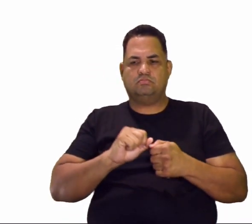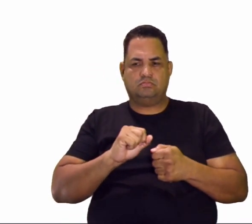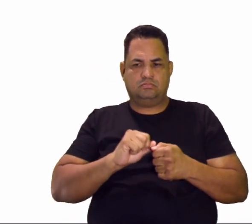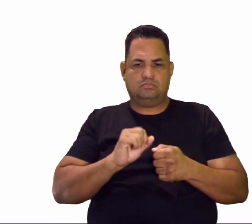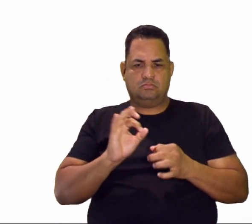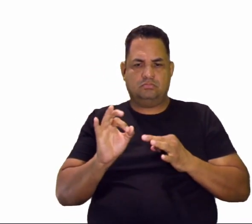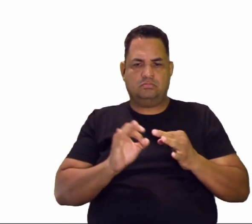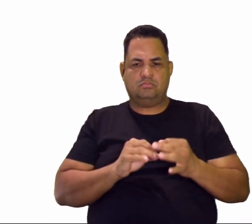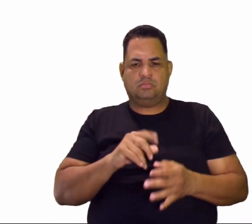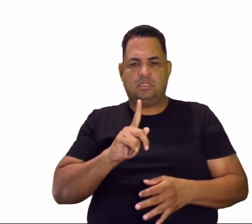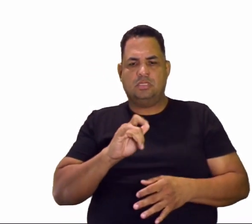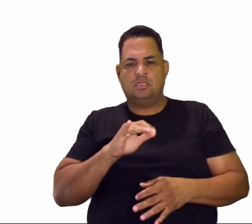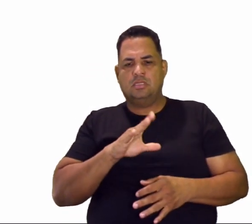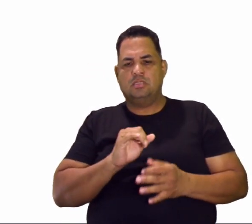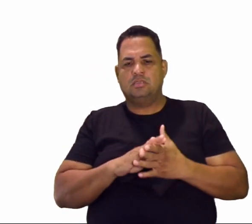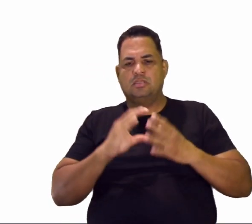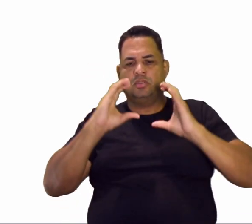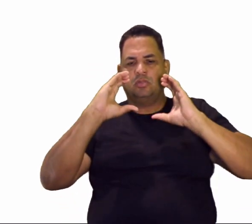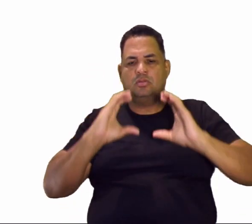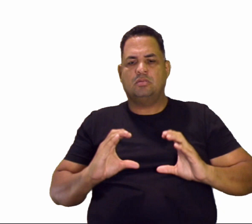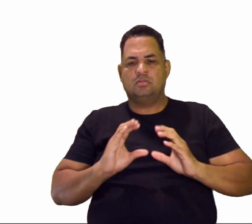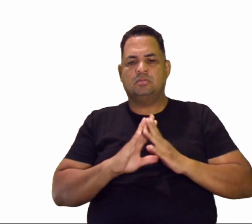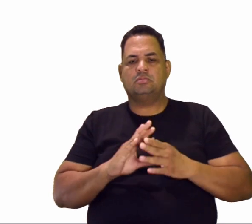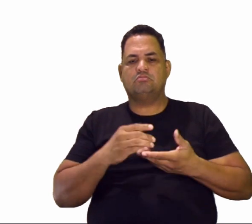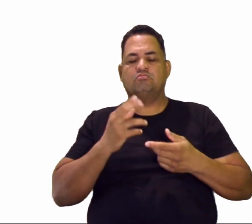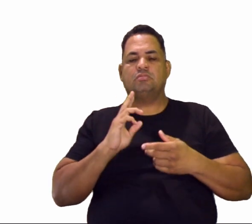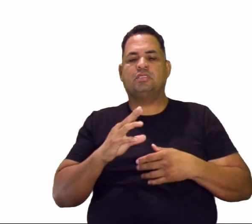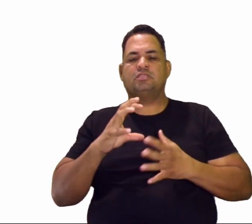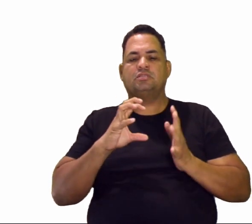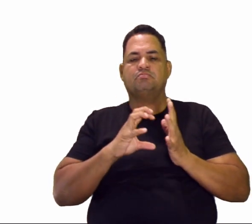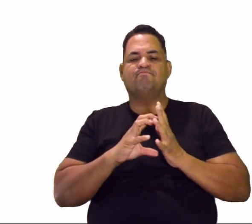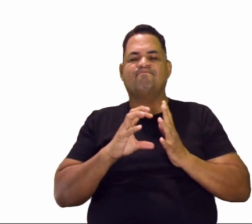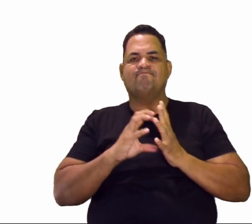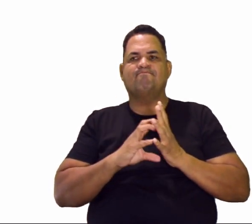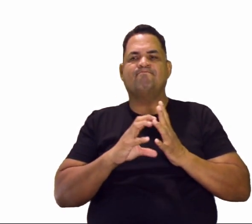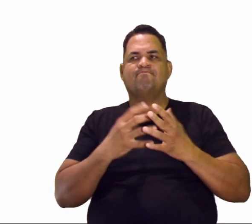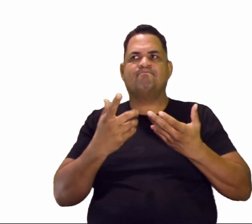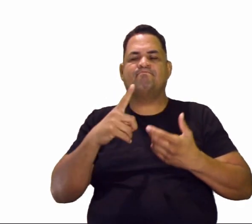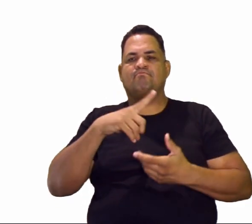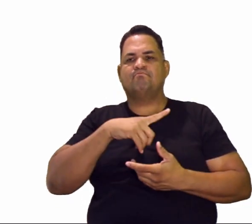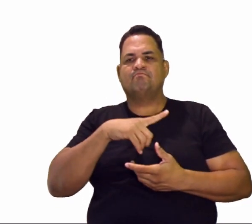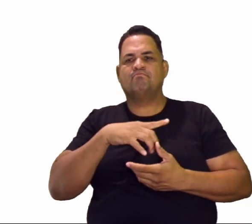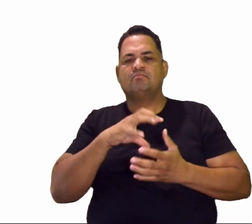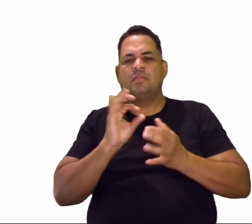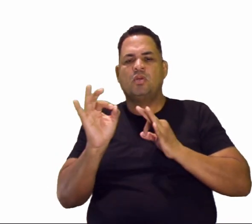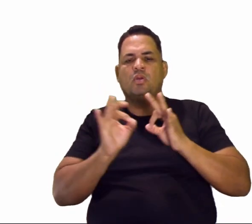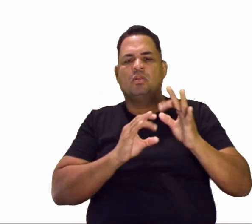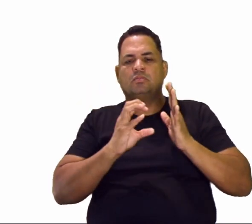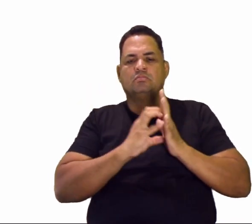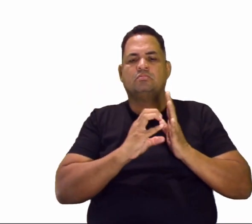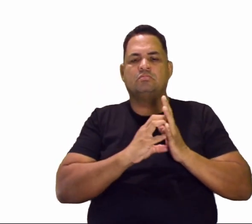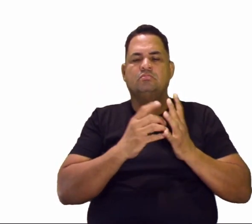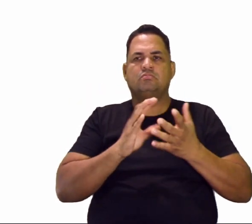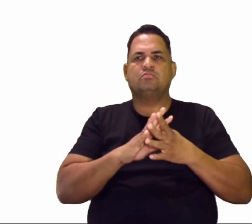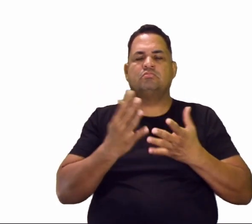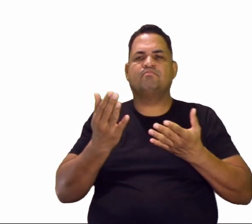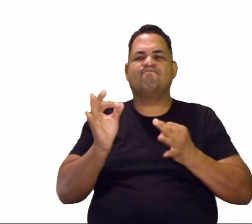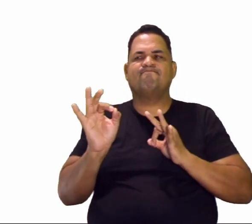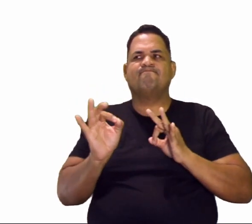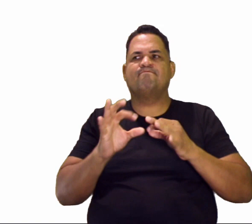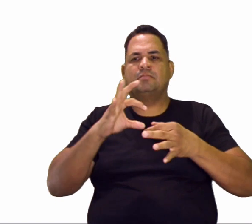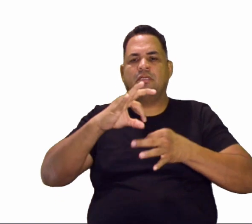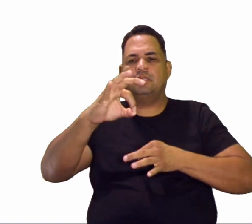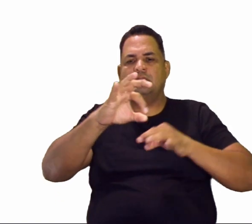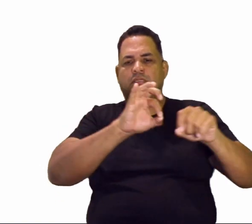O Girtz fala, o comportamento humano, ele é sempre simbólico. Sempre construindo símbolos, né? Que são teias que ele